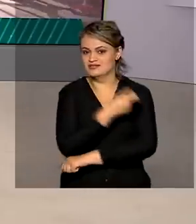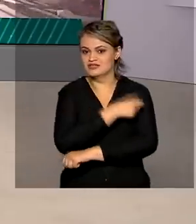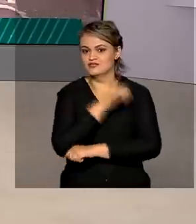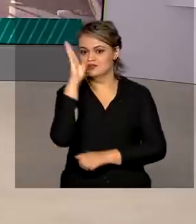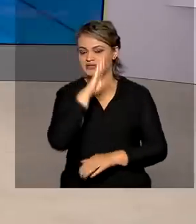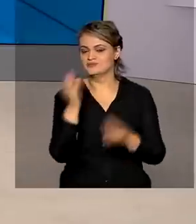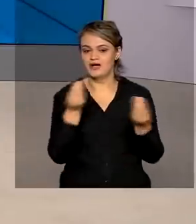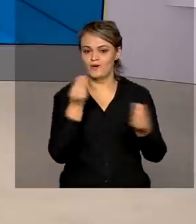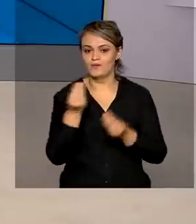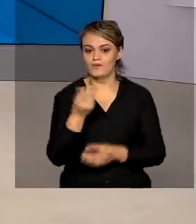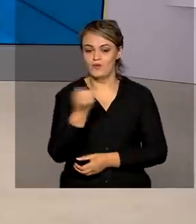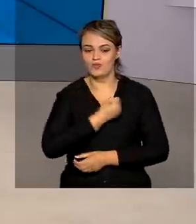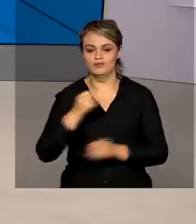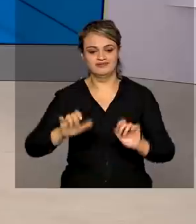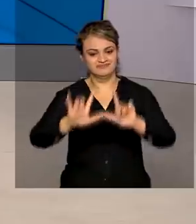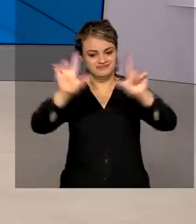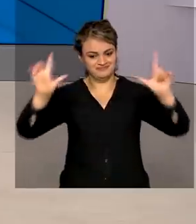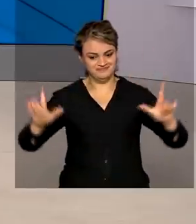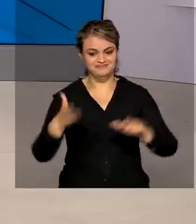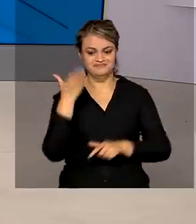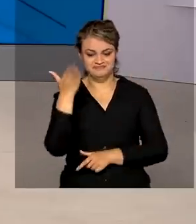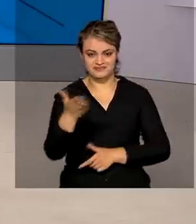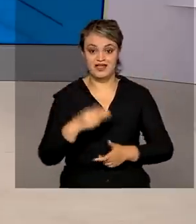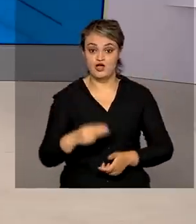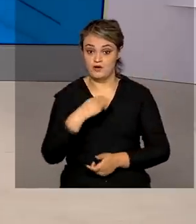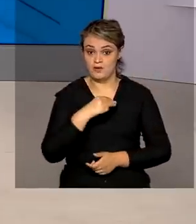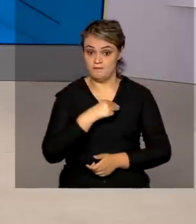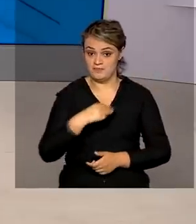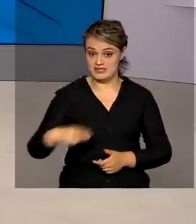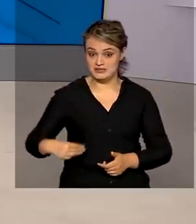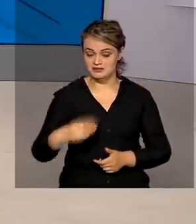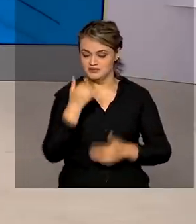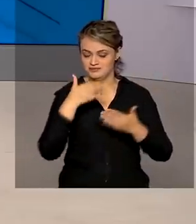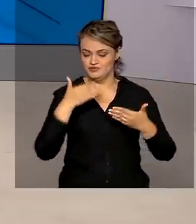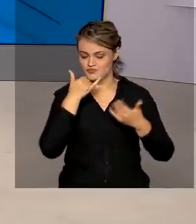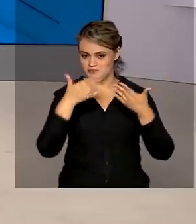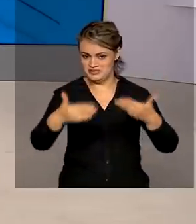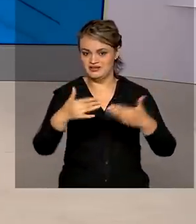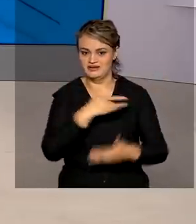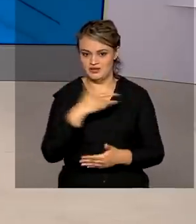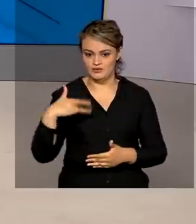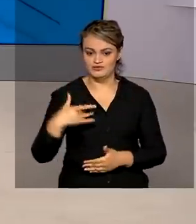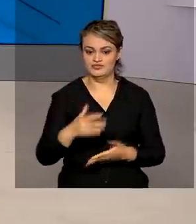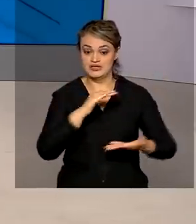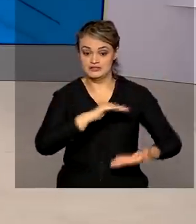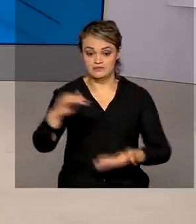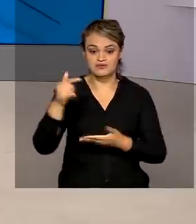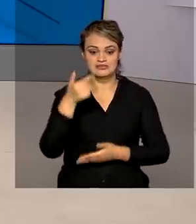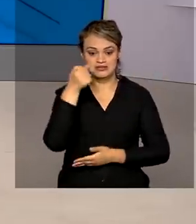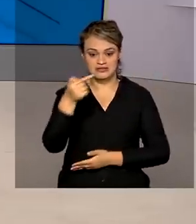no Brasil? Os números estão aqui no telão. Olha, Ministério da Saúde já distribuiu até agora 77